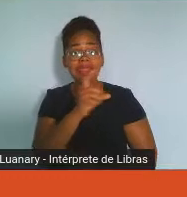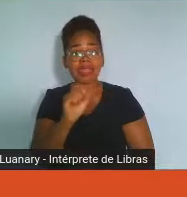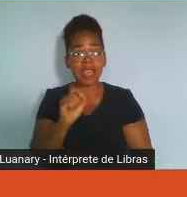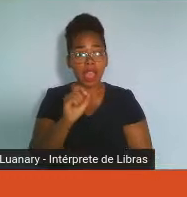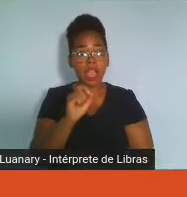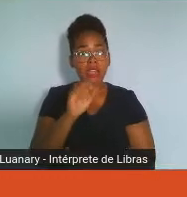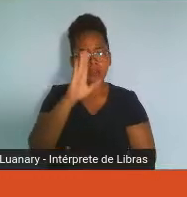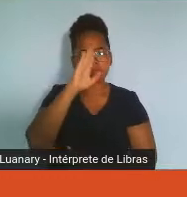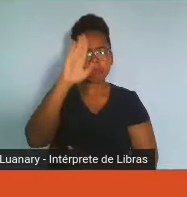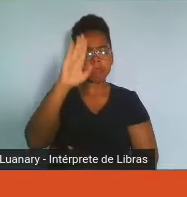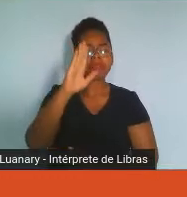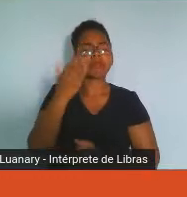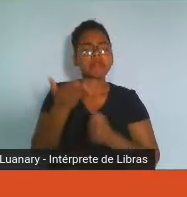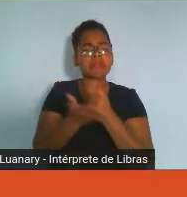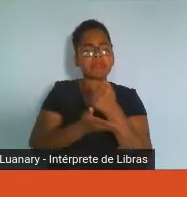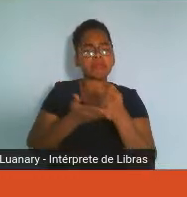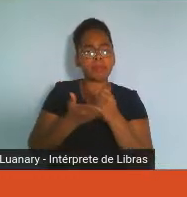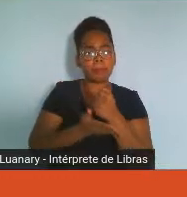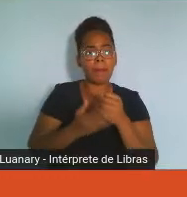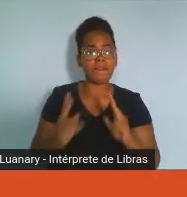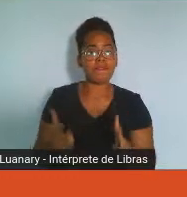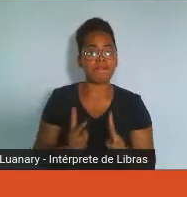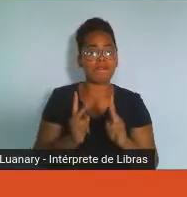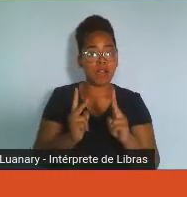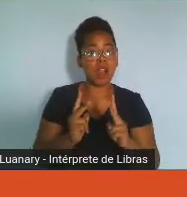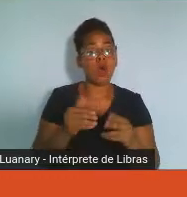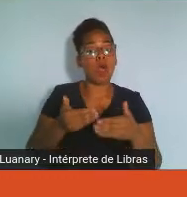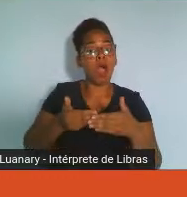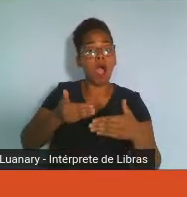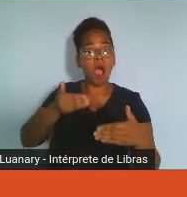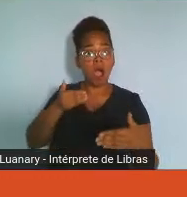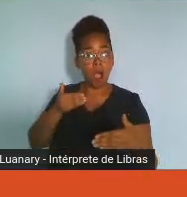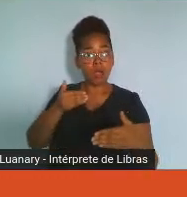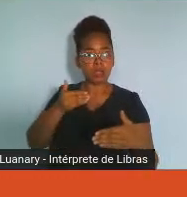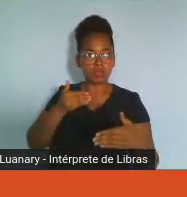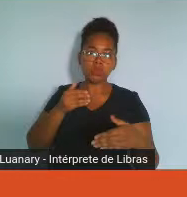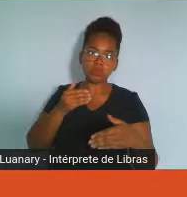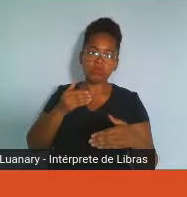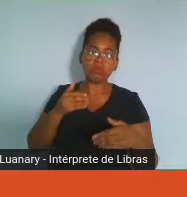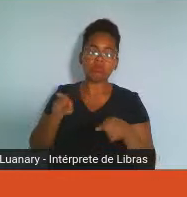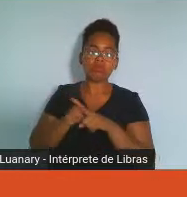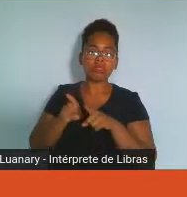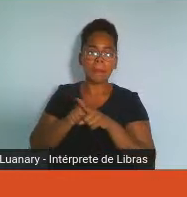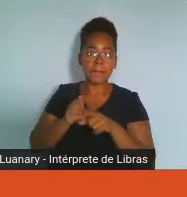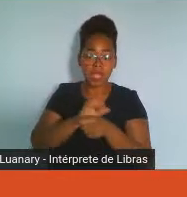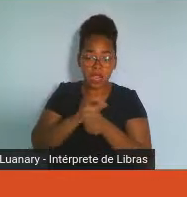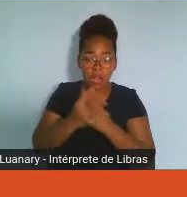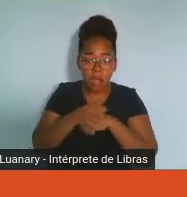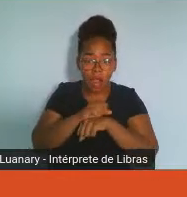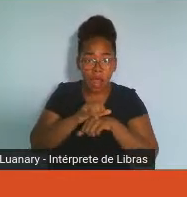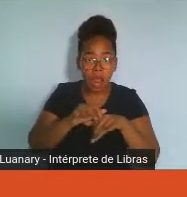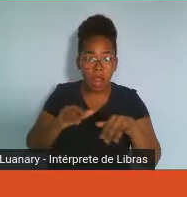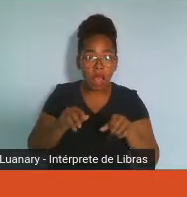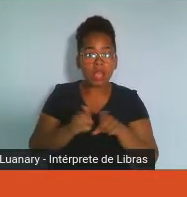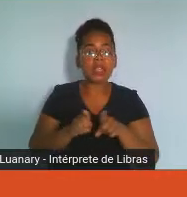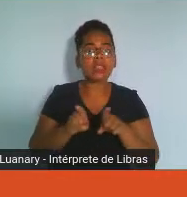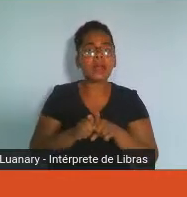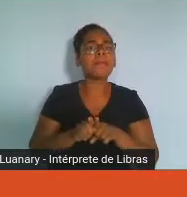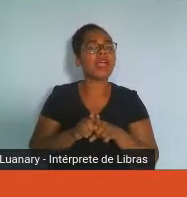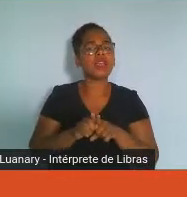antes, durante a COVID e o que eles esperavam de relevante para o pós.